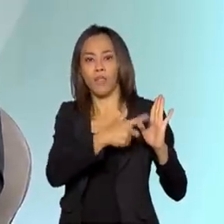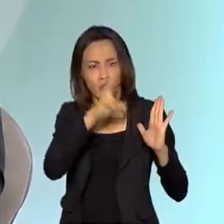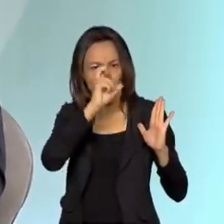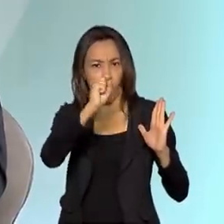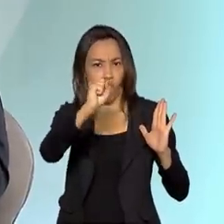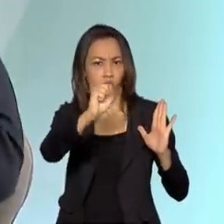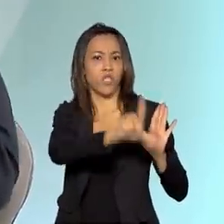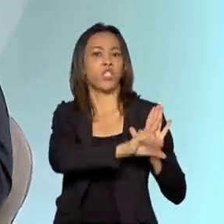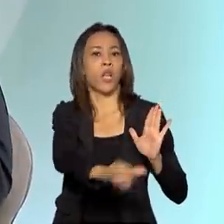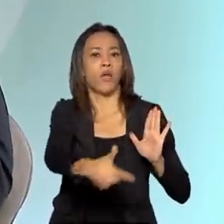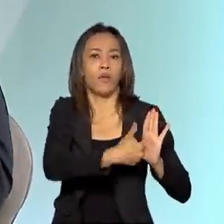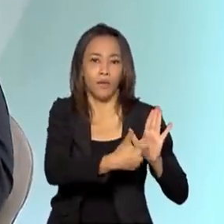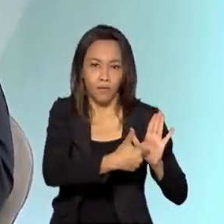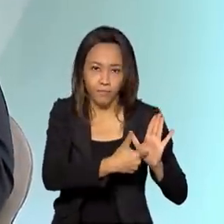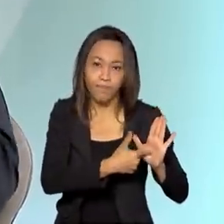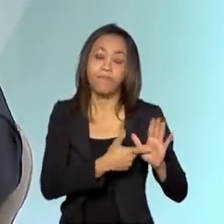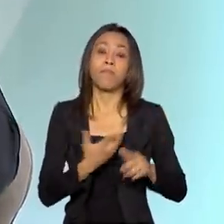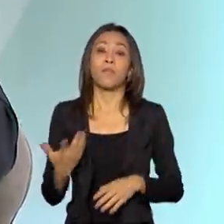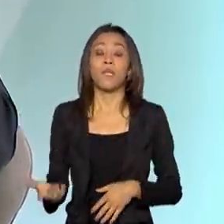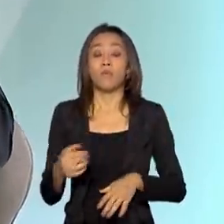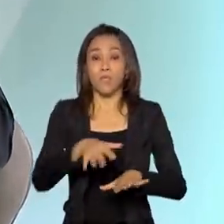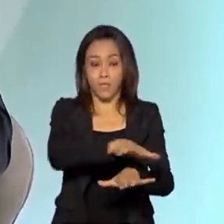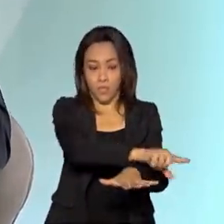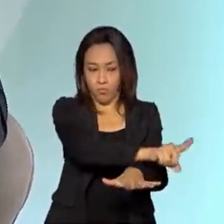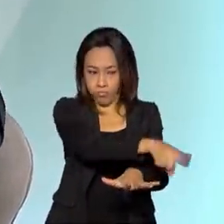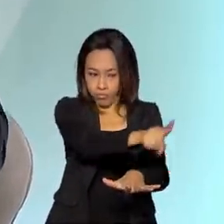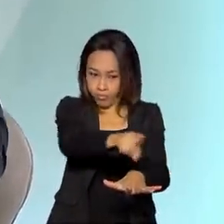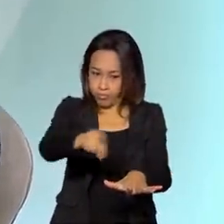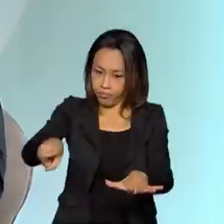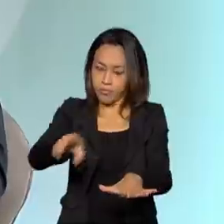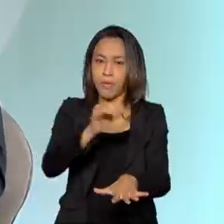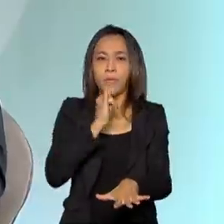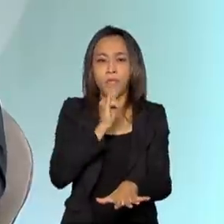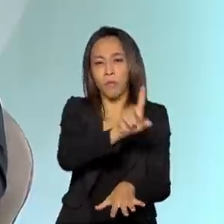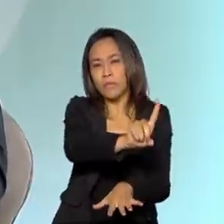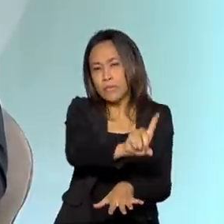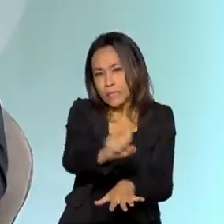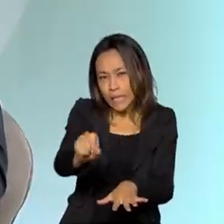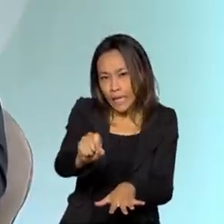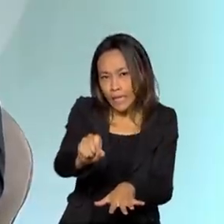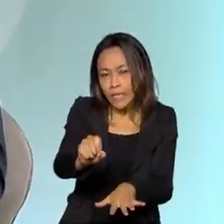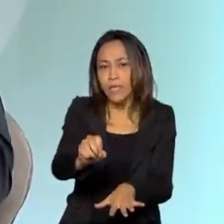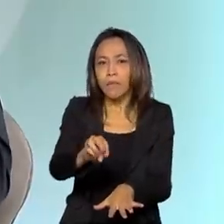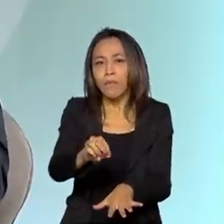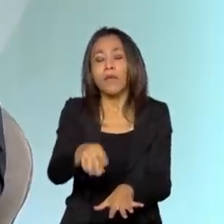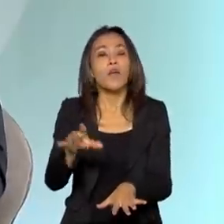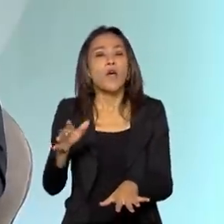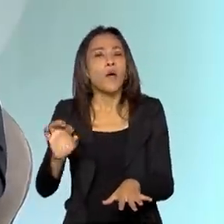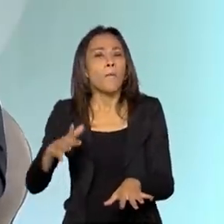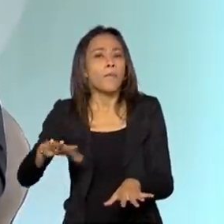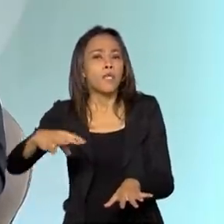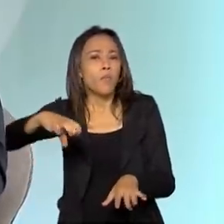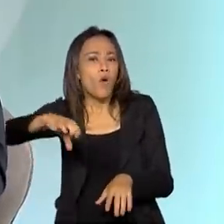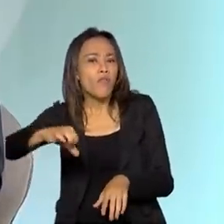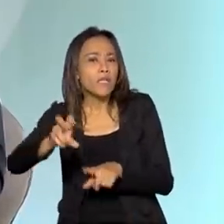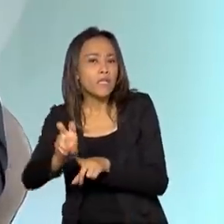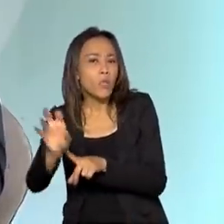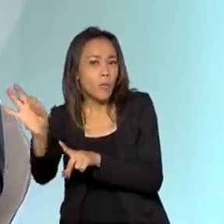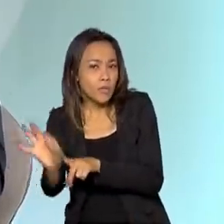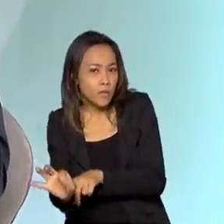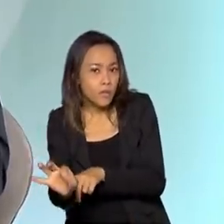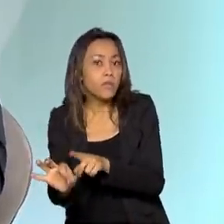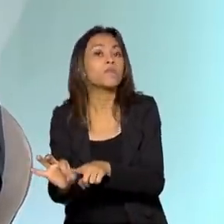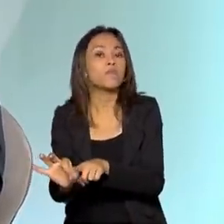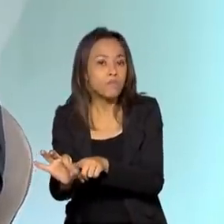por exemplo, se uma faixa de rádio frequência vale 100, exemplificando, 95%, pelo menos, em determinados casos, nós